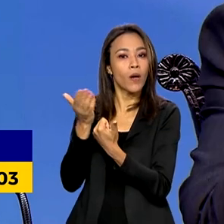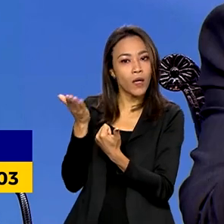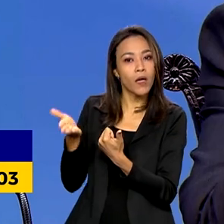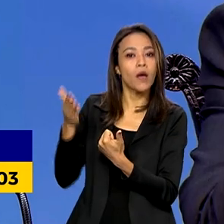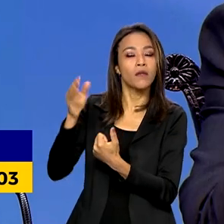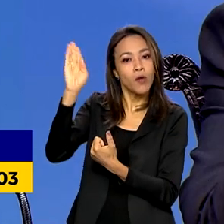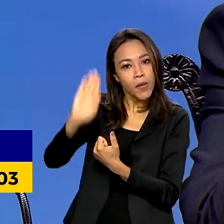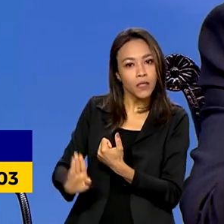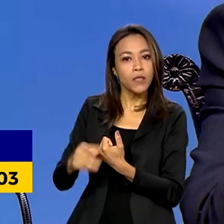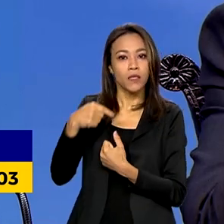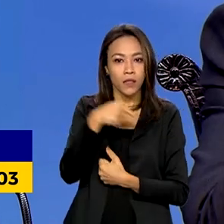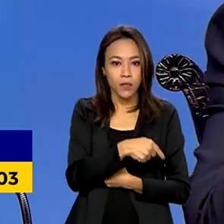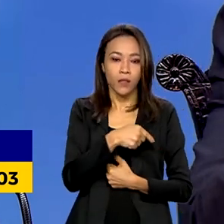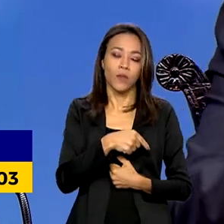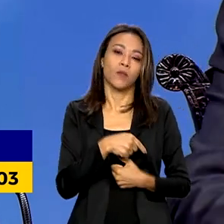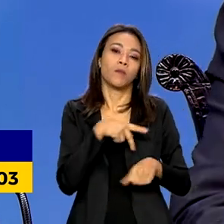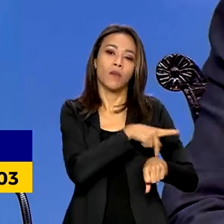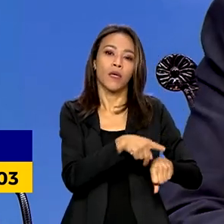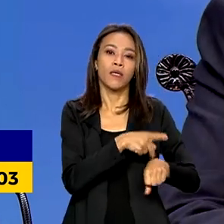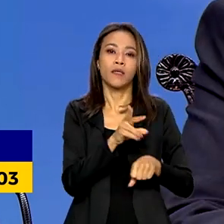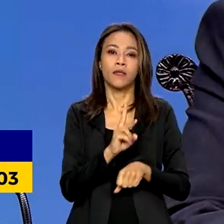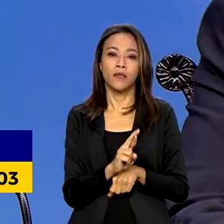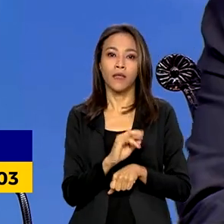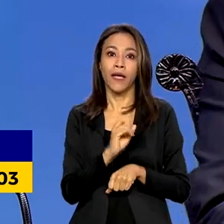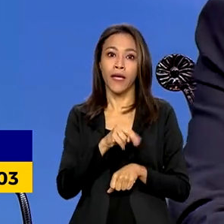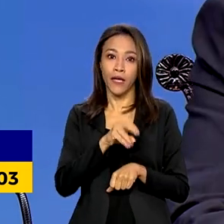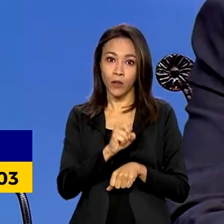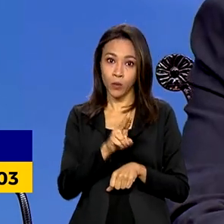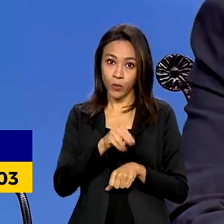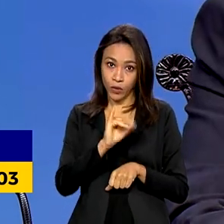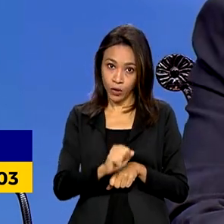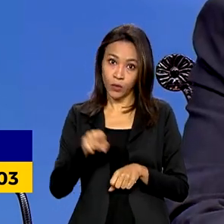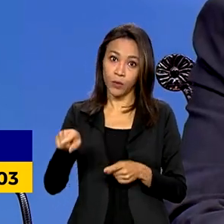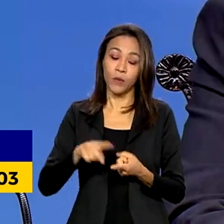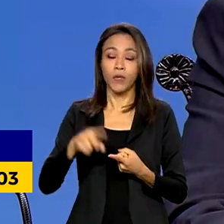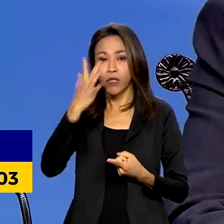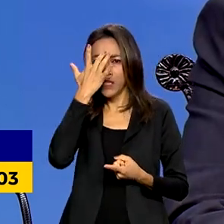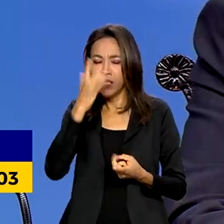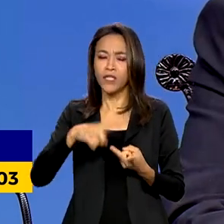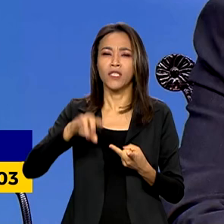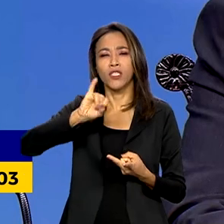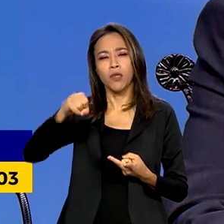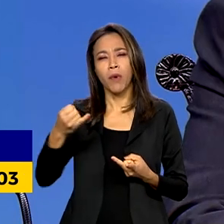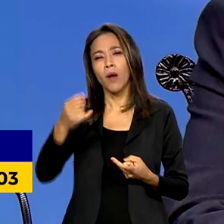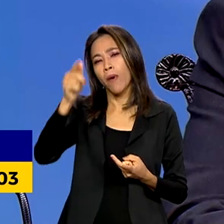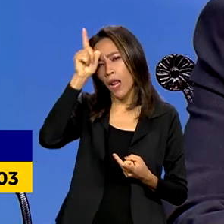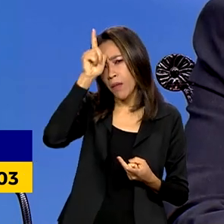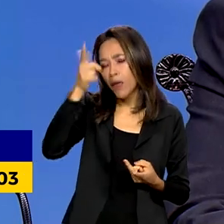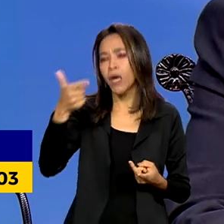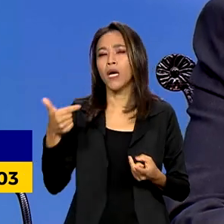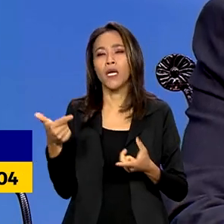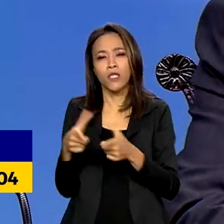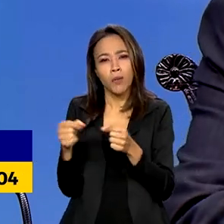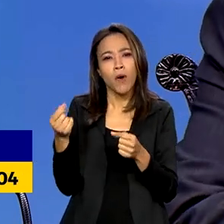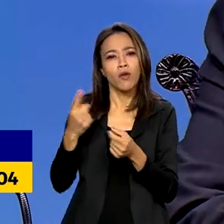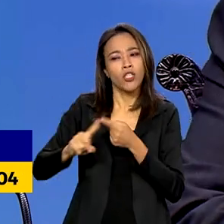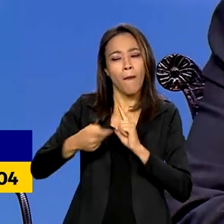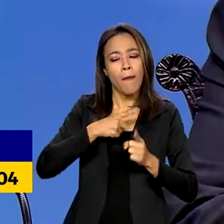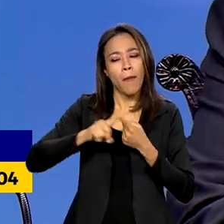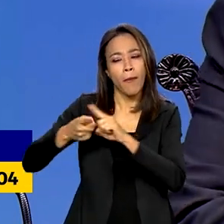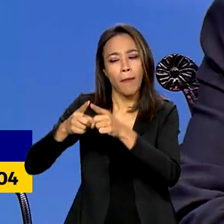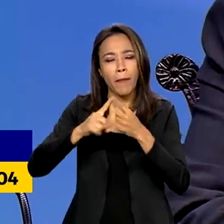os quatro países, Brasil, Índia, Japão e Alemanha, que já se articulam há muitos anos,